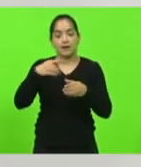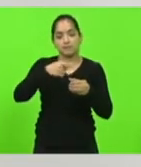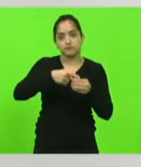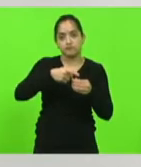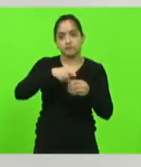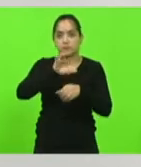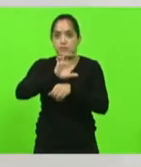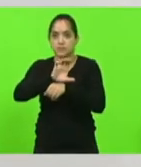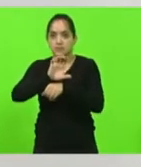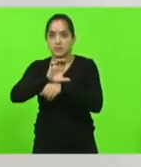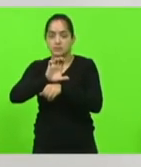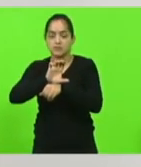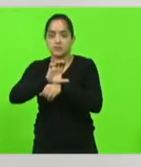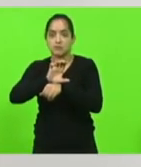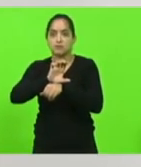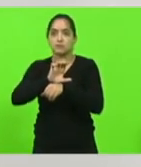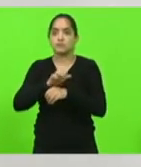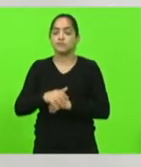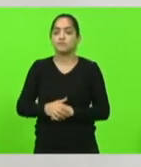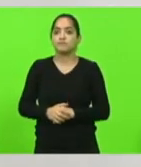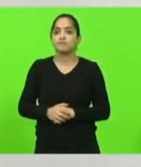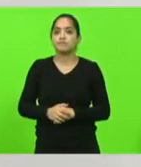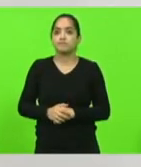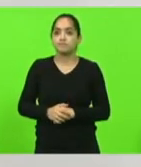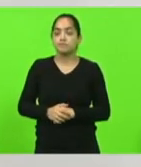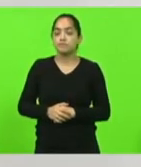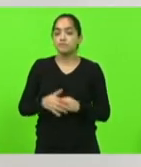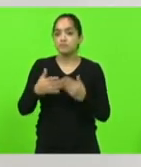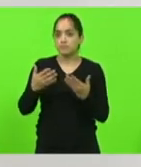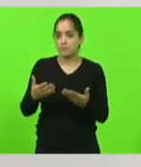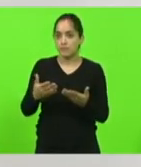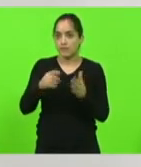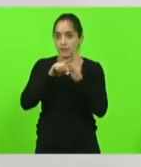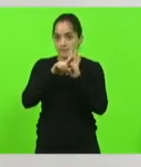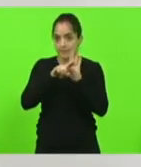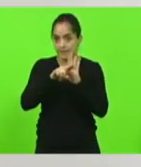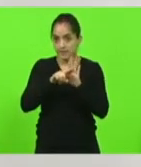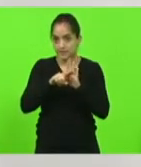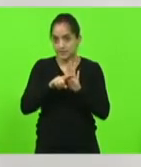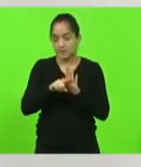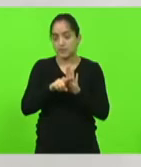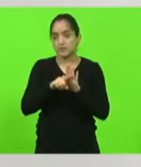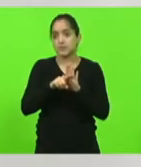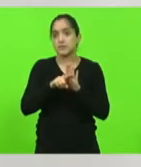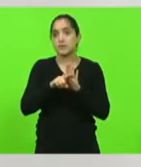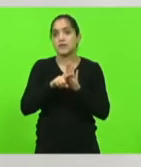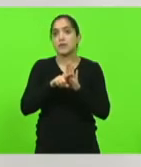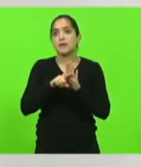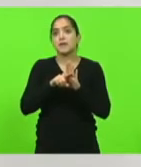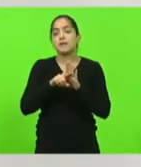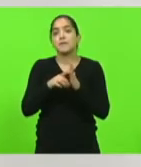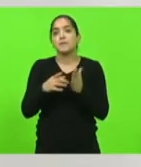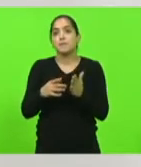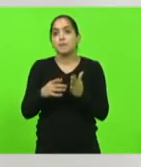Brasil para se ter uma ideia o levantamento feito pela empresa que está executando o projeto